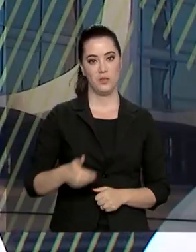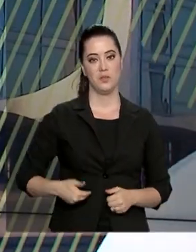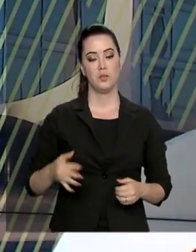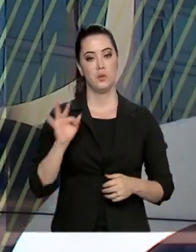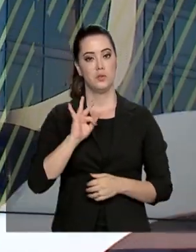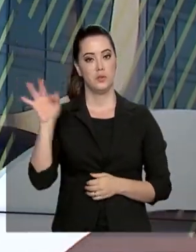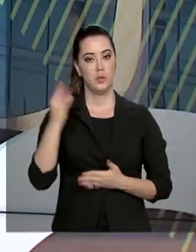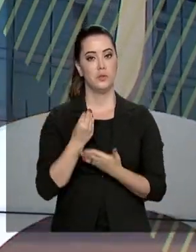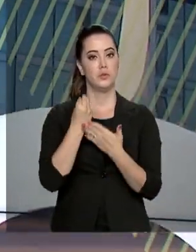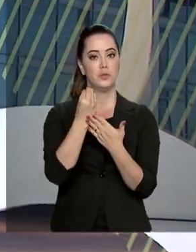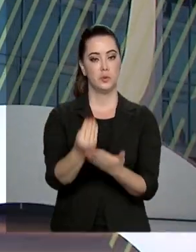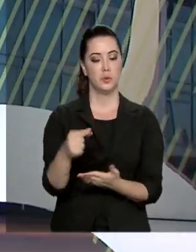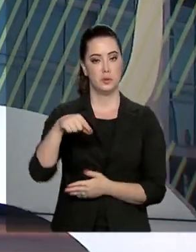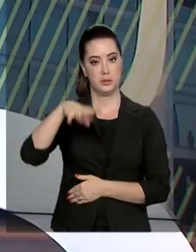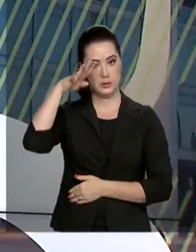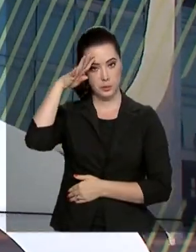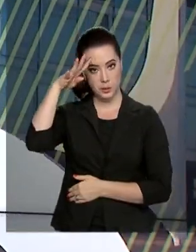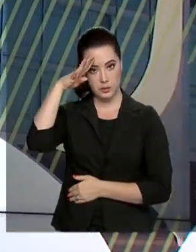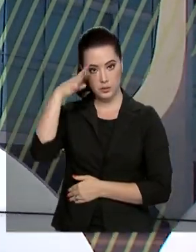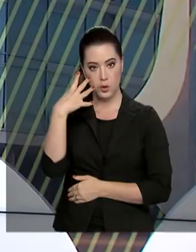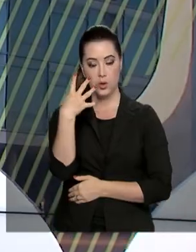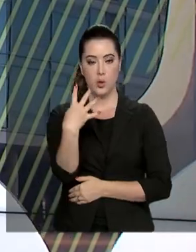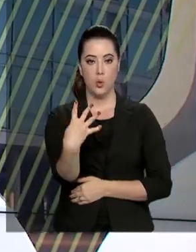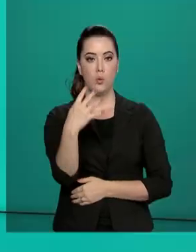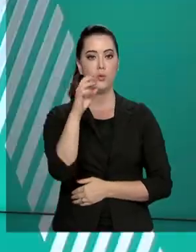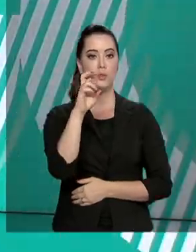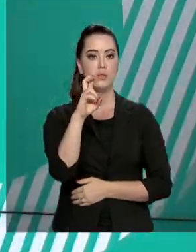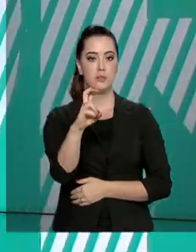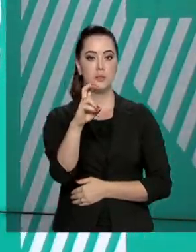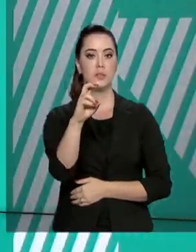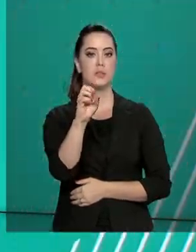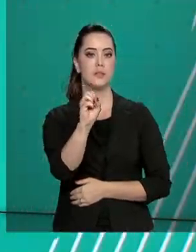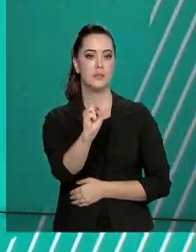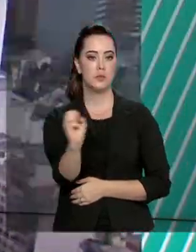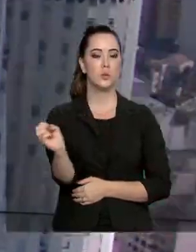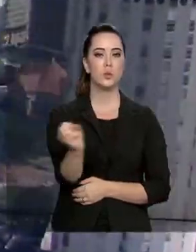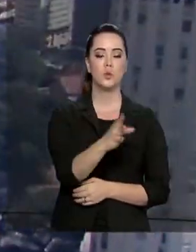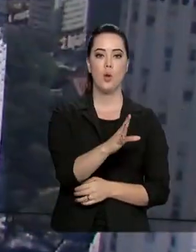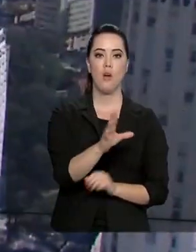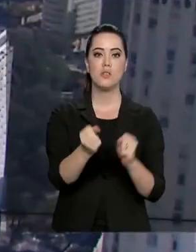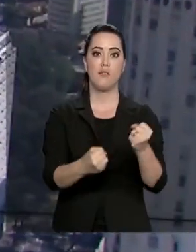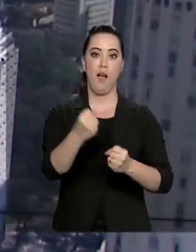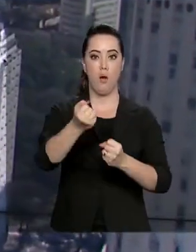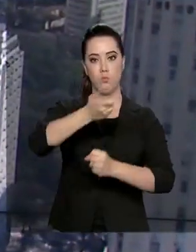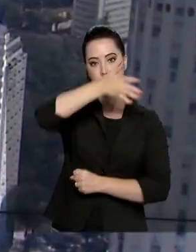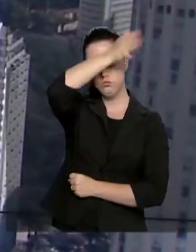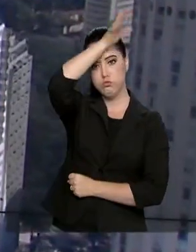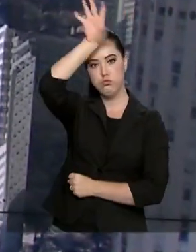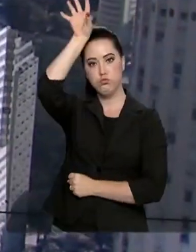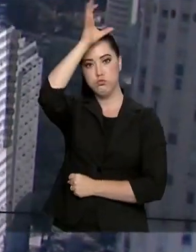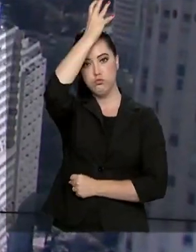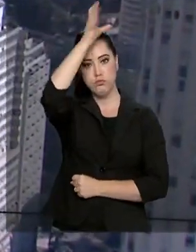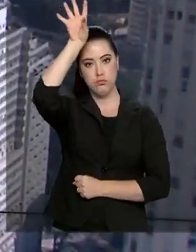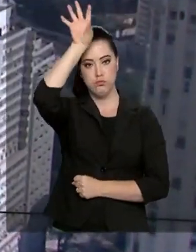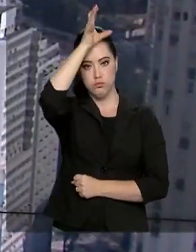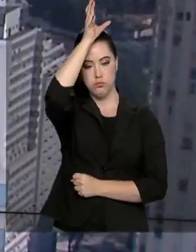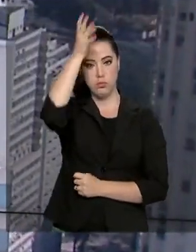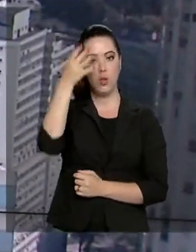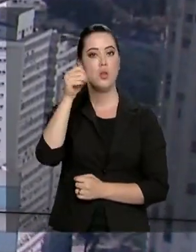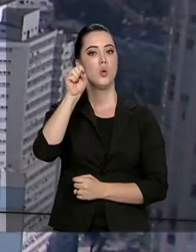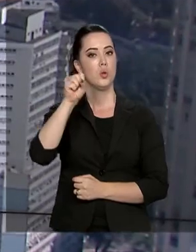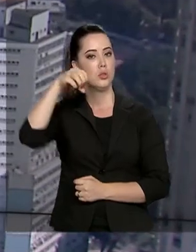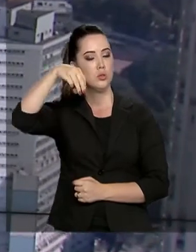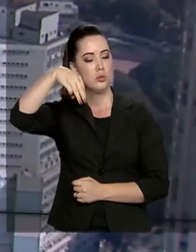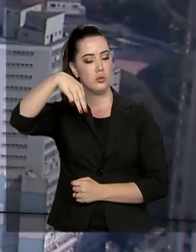governo federal entregou nesta quarta-feira 458 novas ambulâncias do Serviço de Atendimento Móvel de